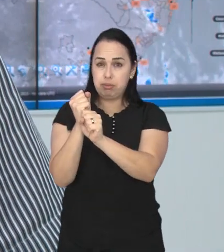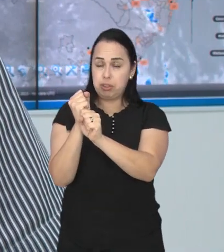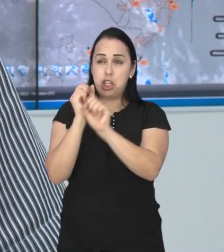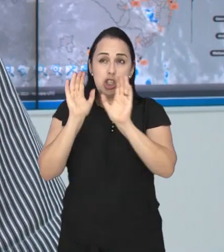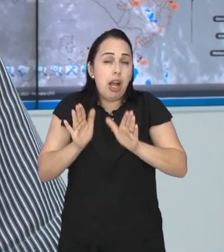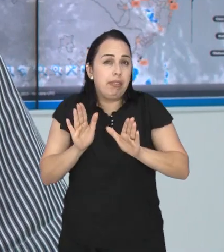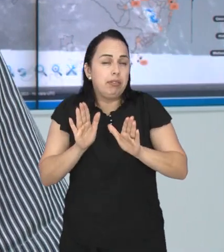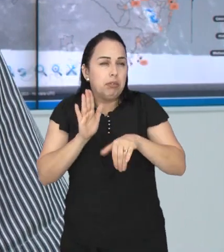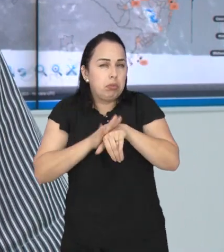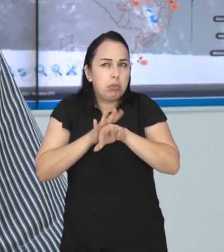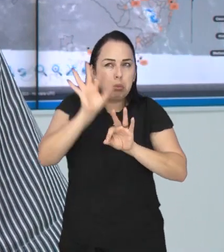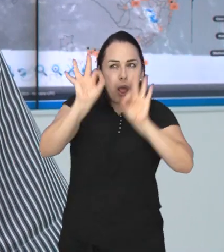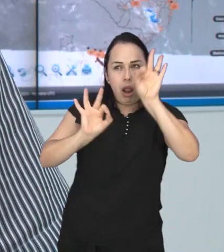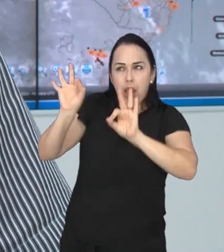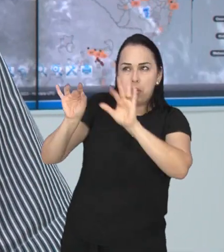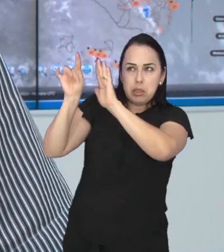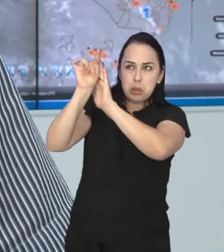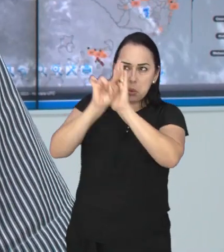foi feito,